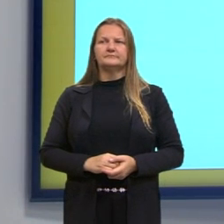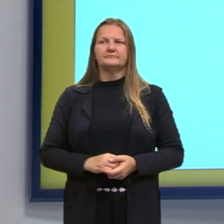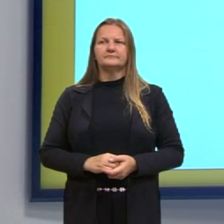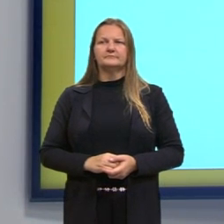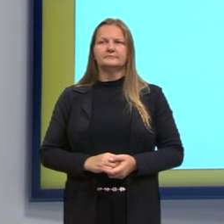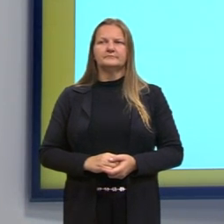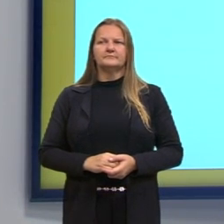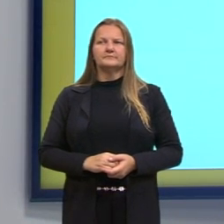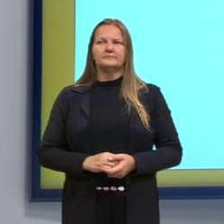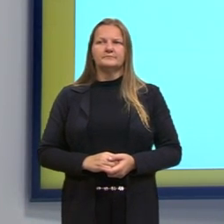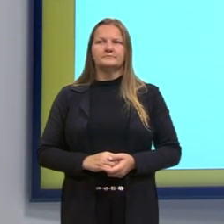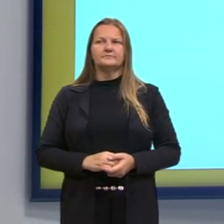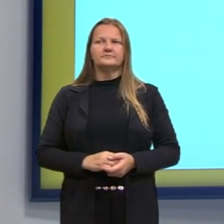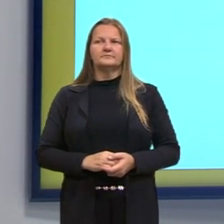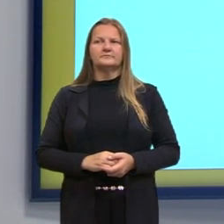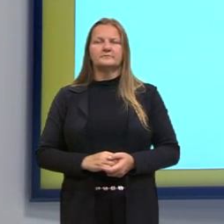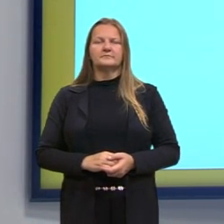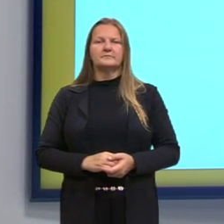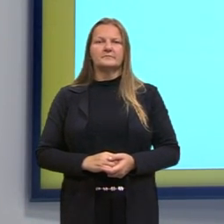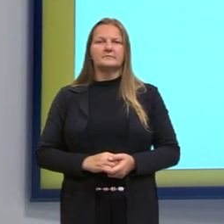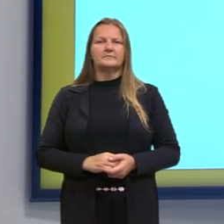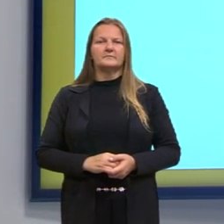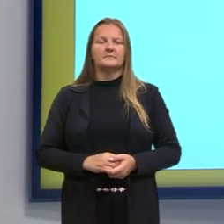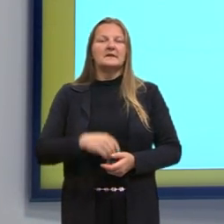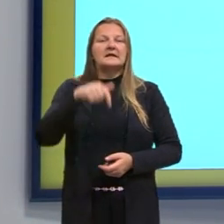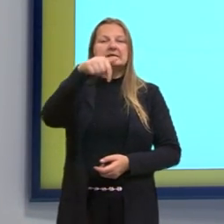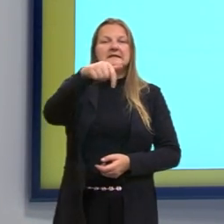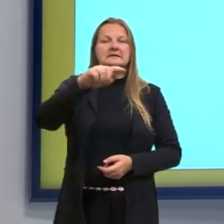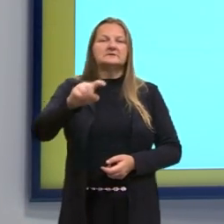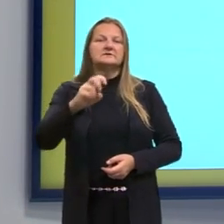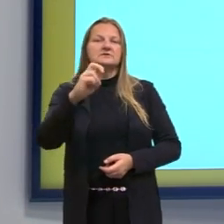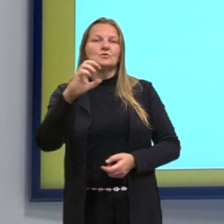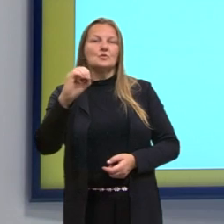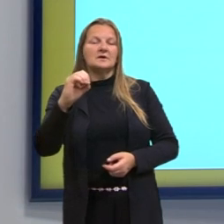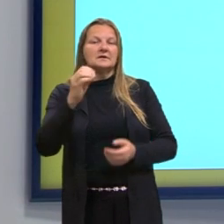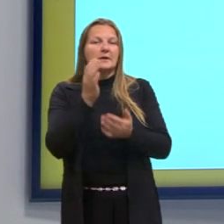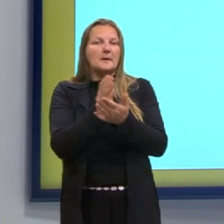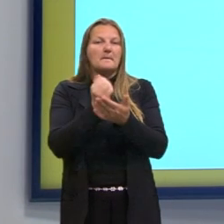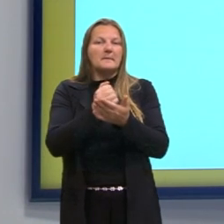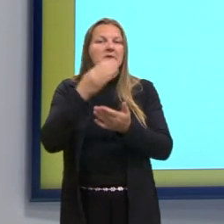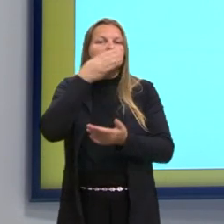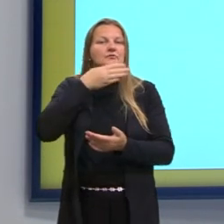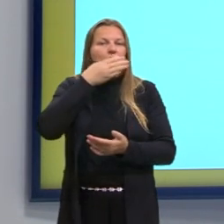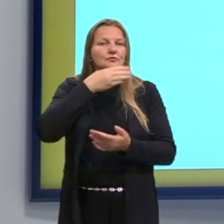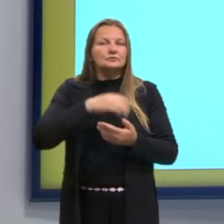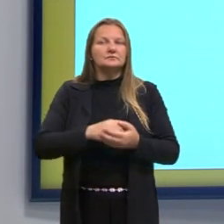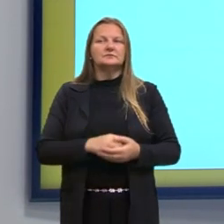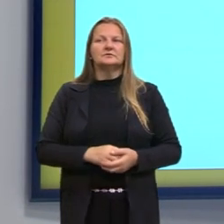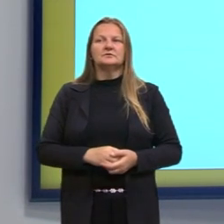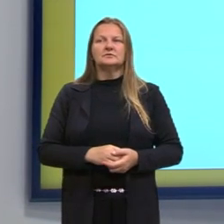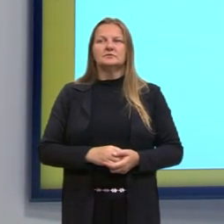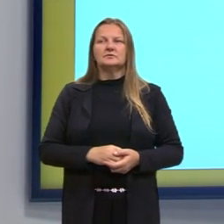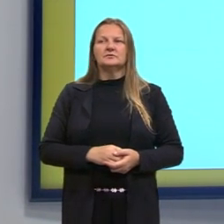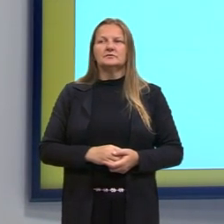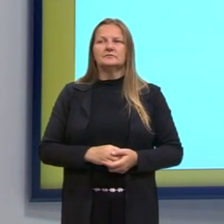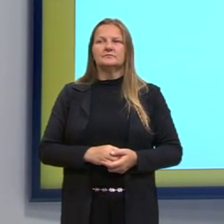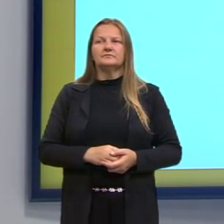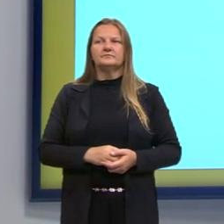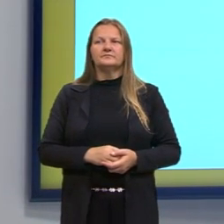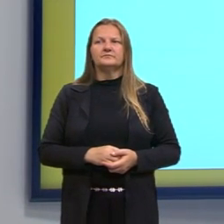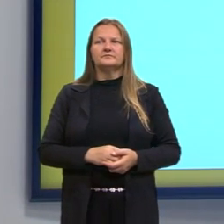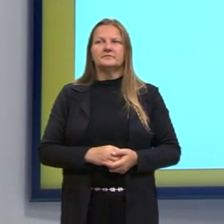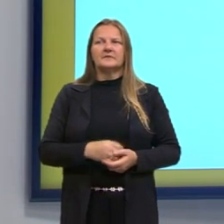Quando nós falamos ali, 7,50 é o valor da batata doce. E ele consome, então,